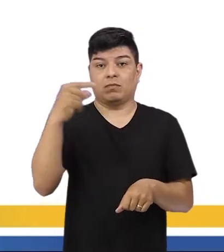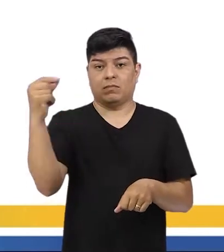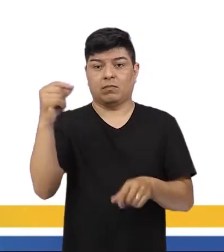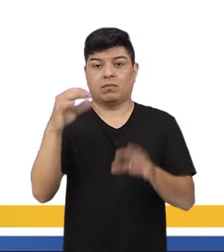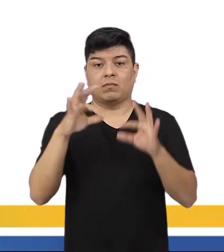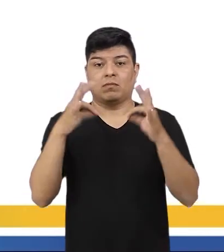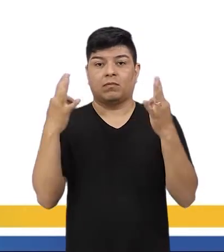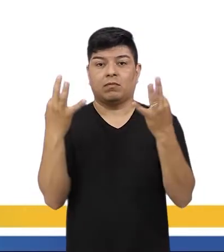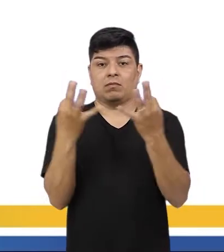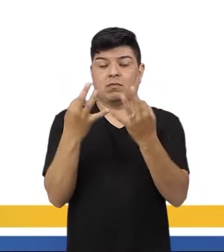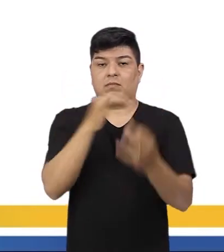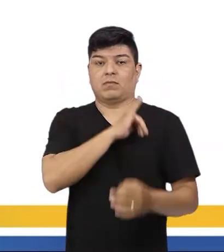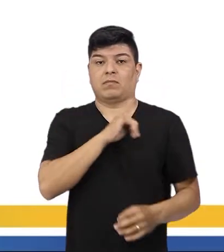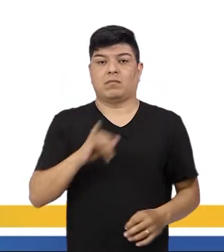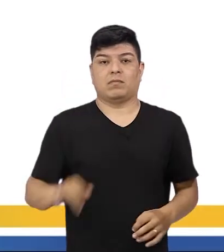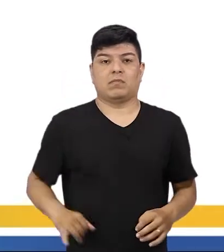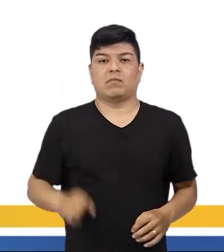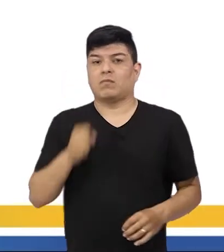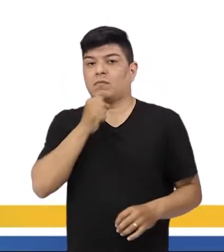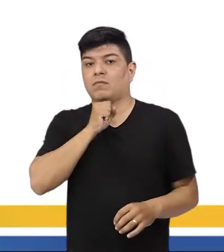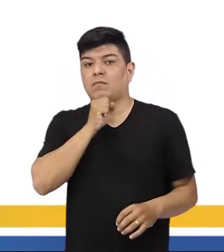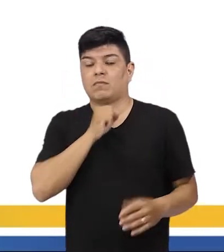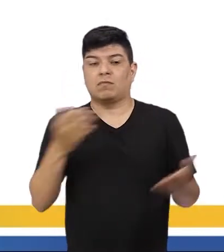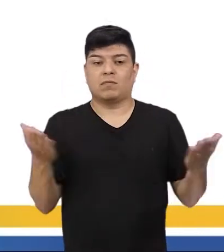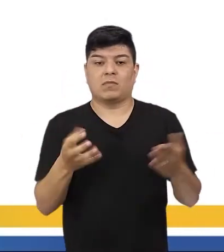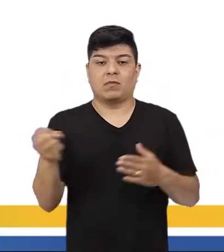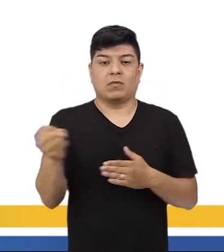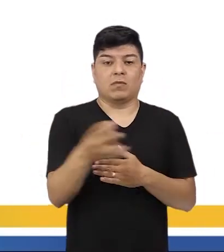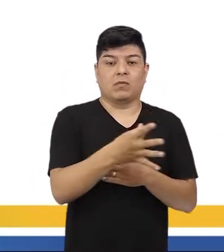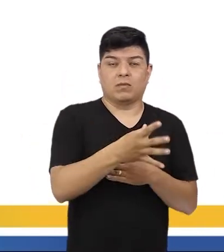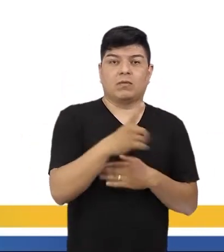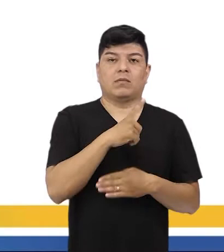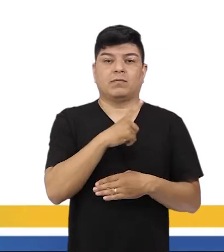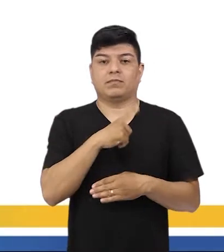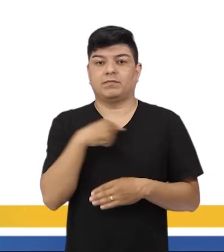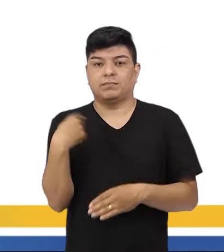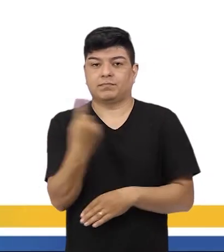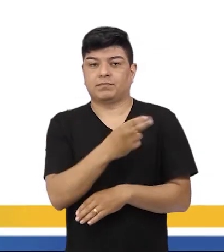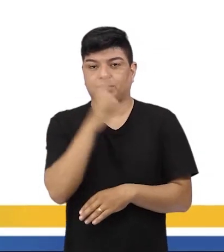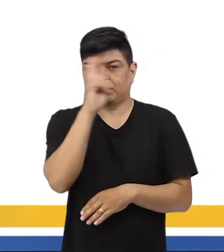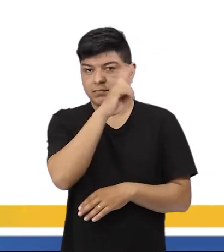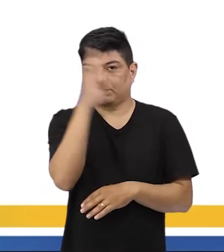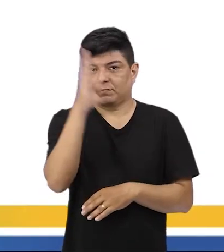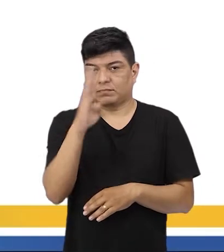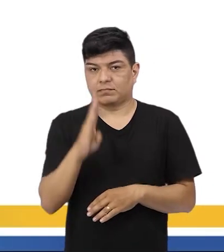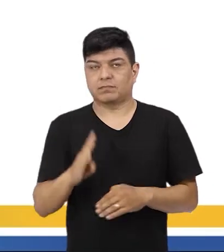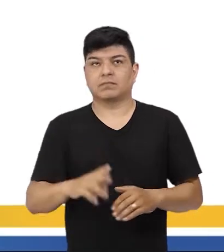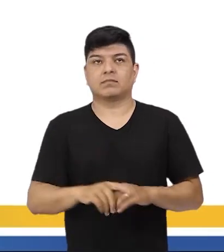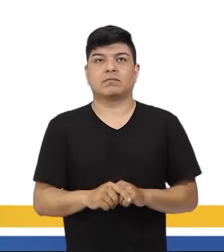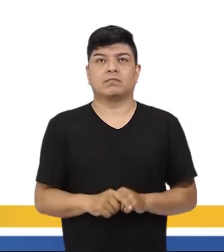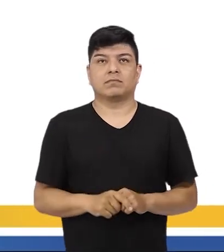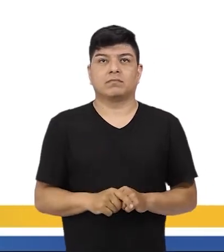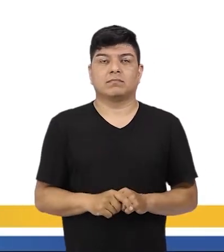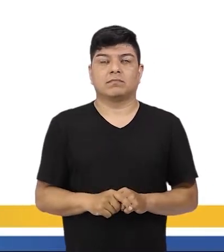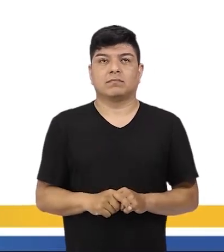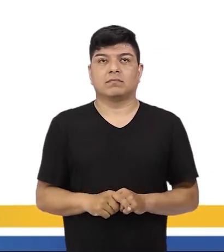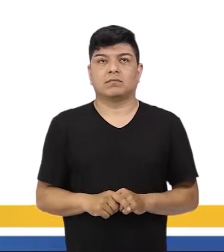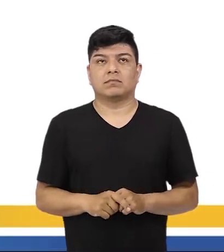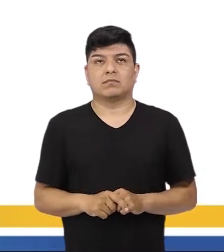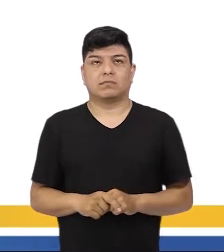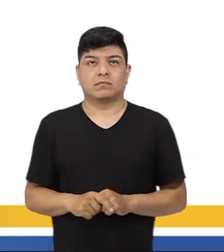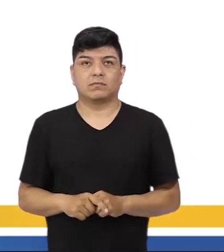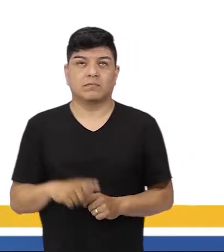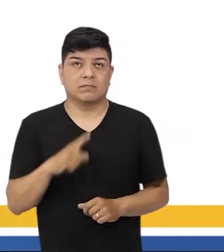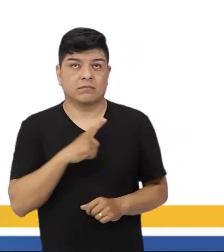né? A família imperial do velho e agora o novo momento que a gente tem na nossa história brasileira. Pessoal, quando se